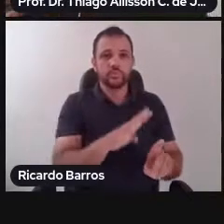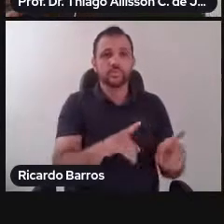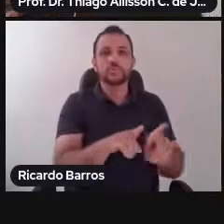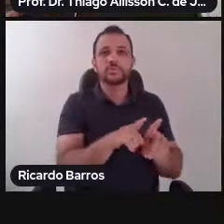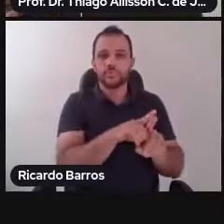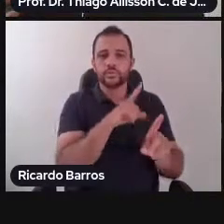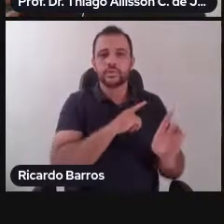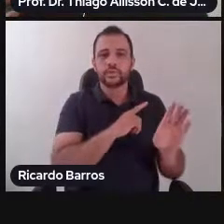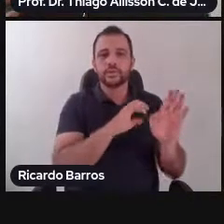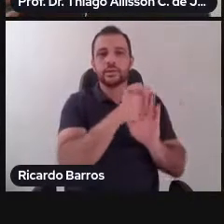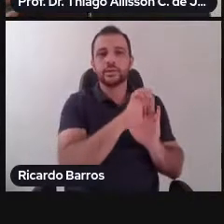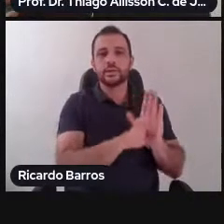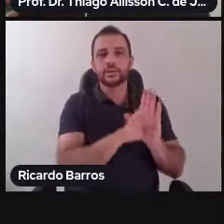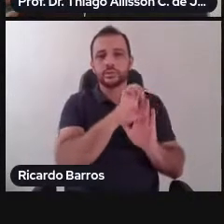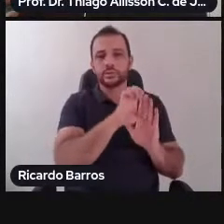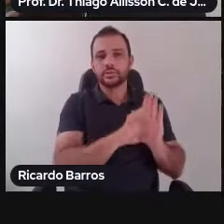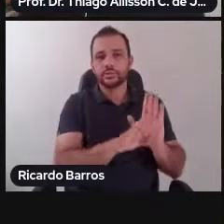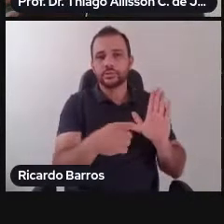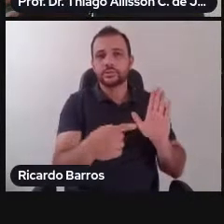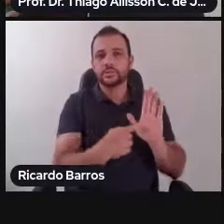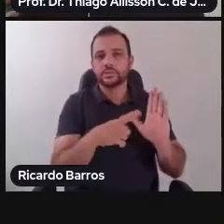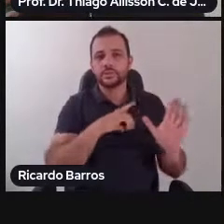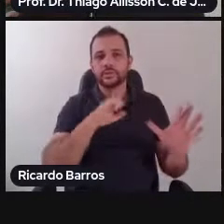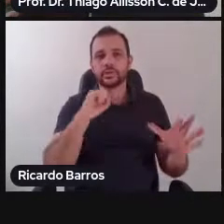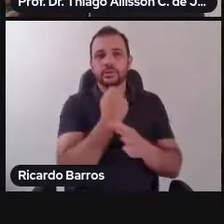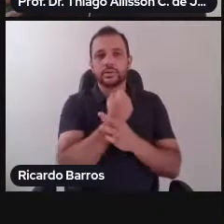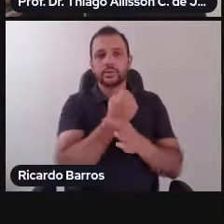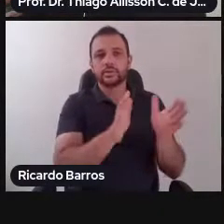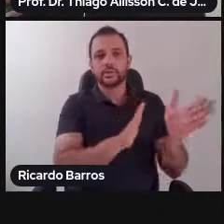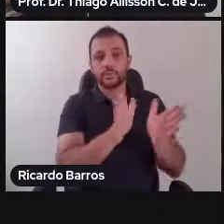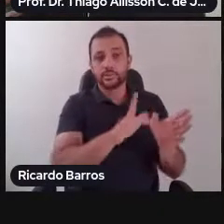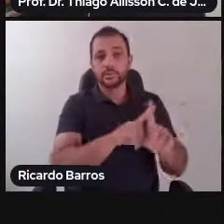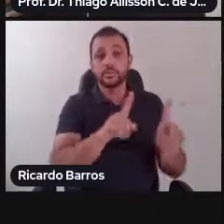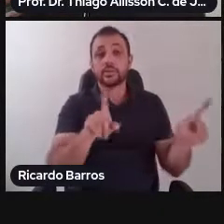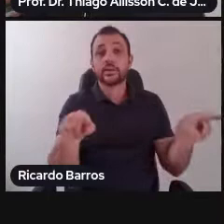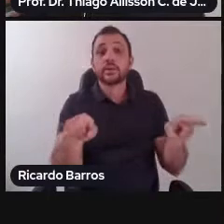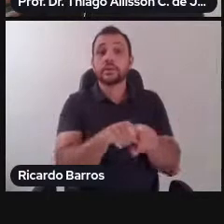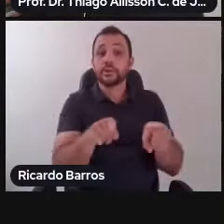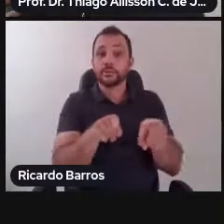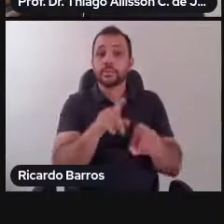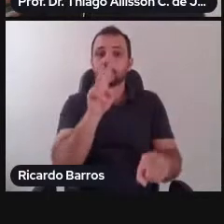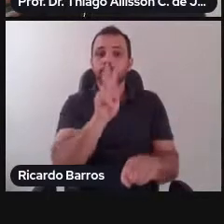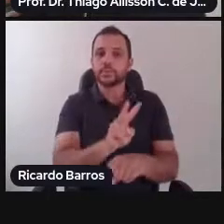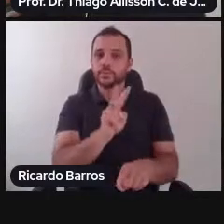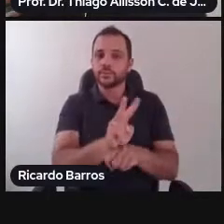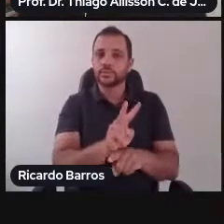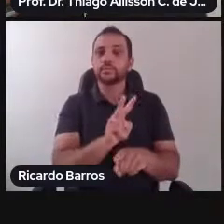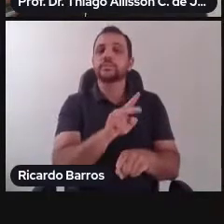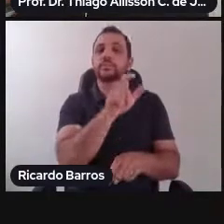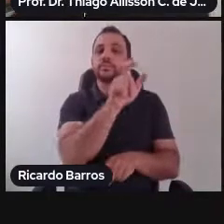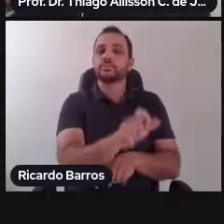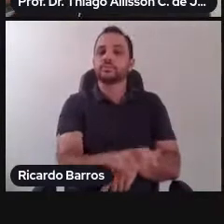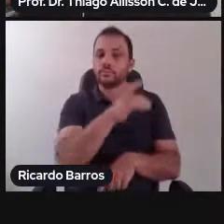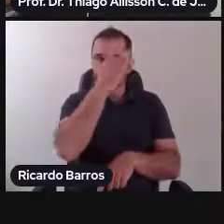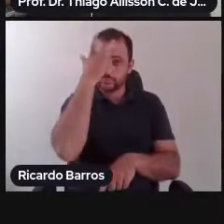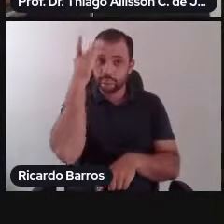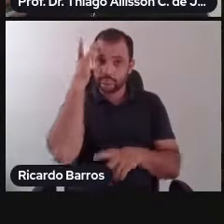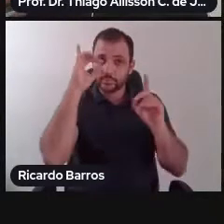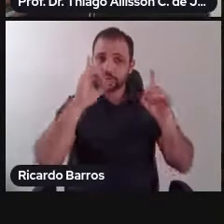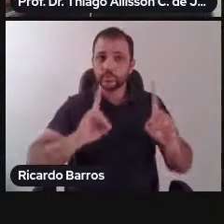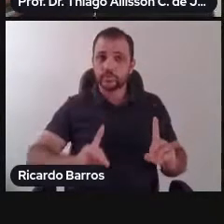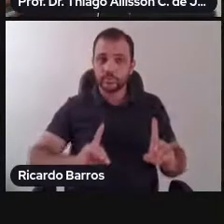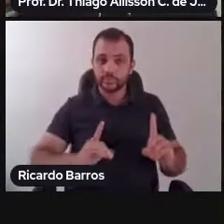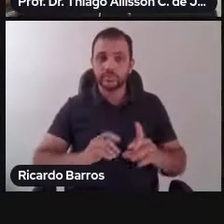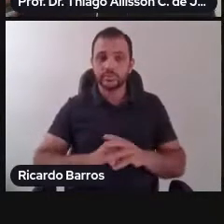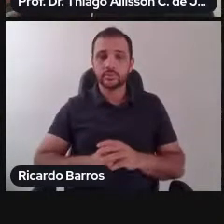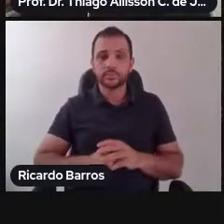que vão portanto assegurar acessibilidade, mas não só isso, a preservação e a proteção da pessoa com deficiência,